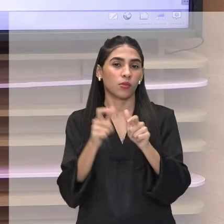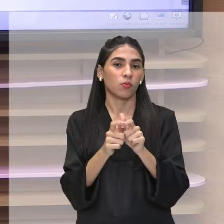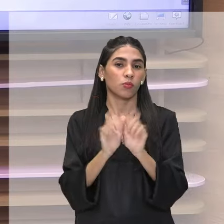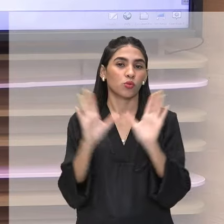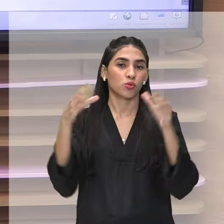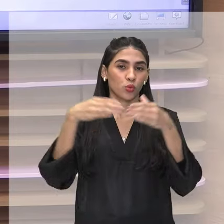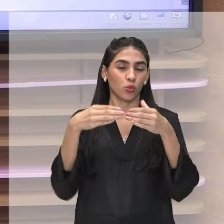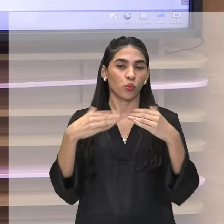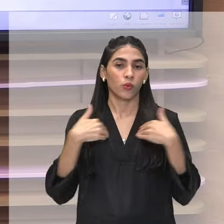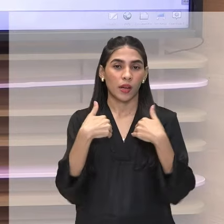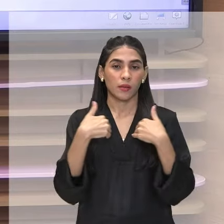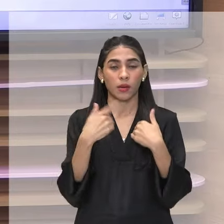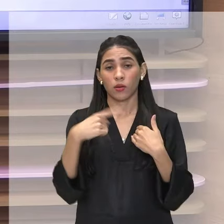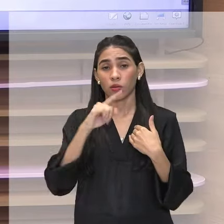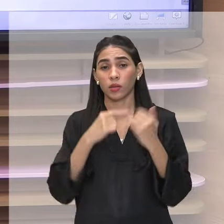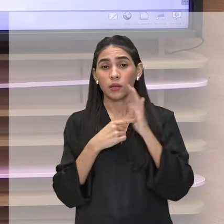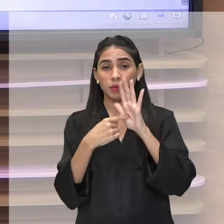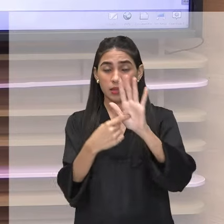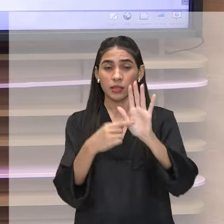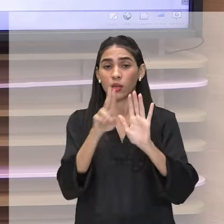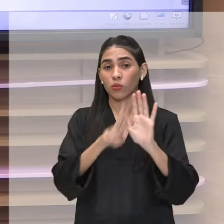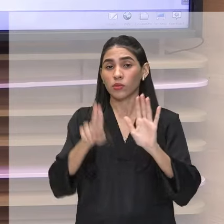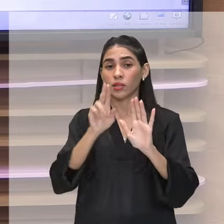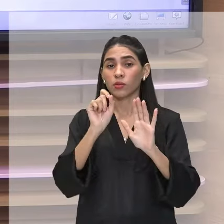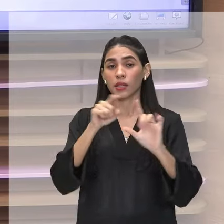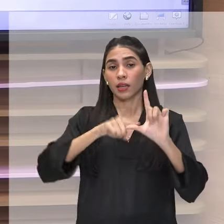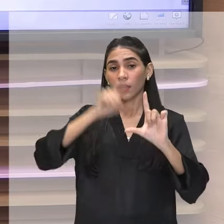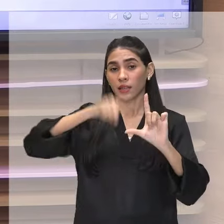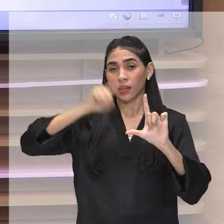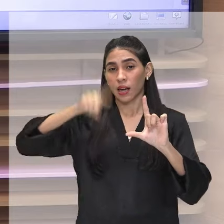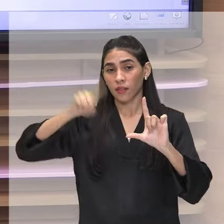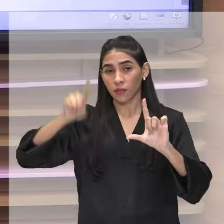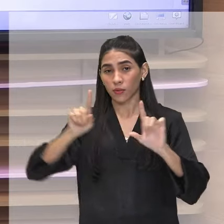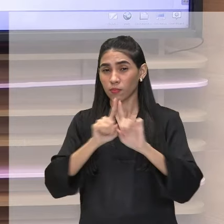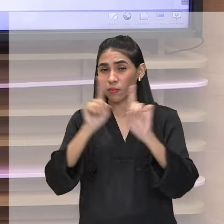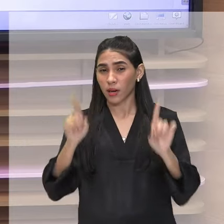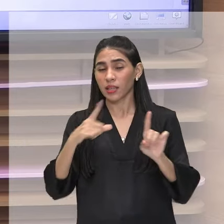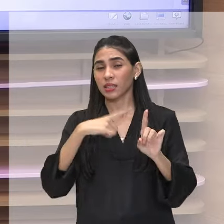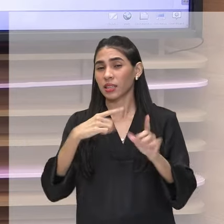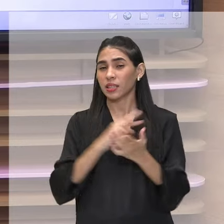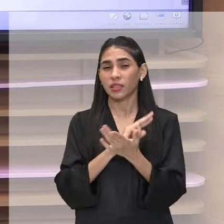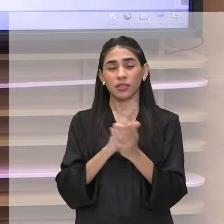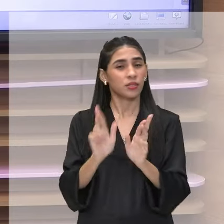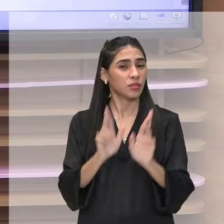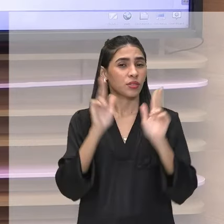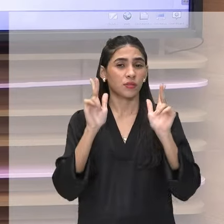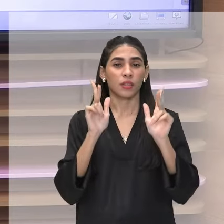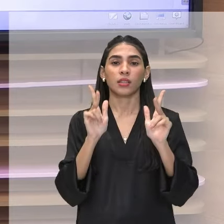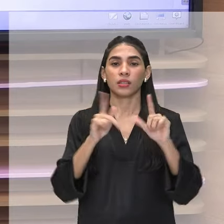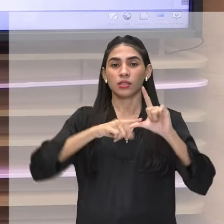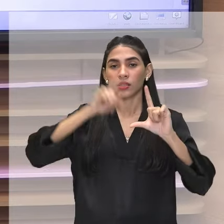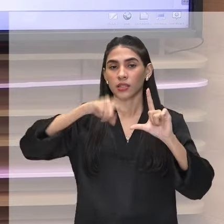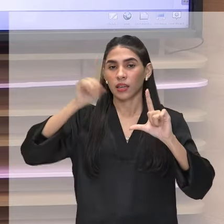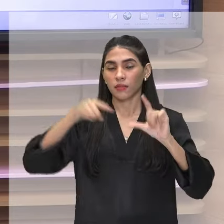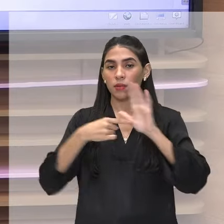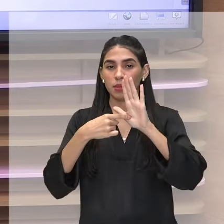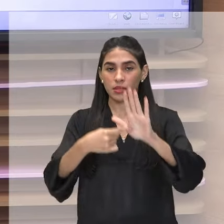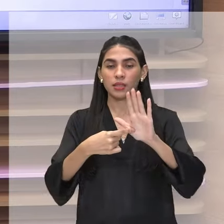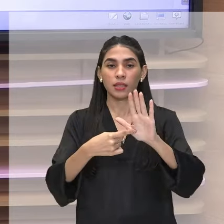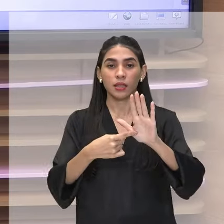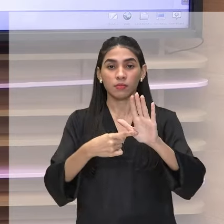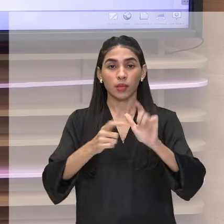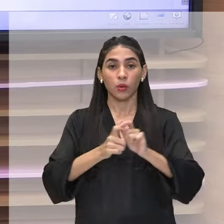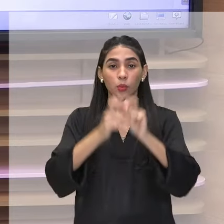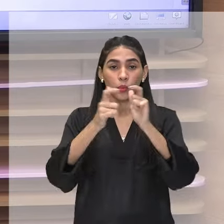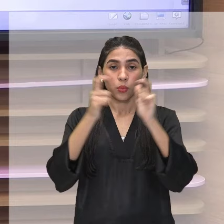forma de crescimento através de um gráfico. E aí, diferentes gráficos para apresentar esse crescimento. E a gente